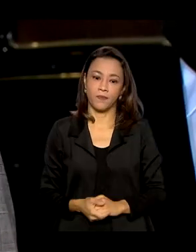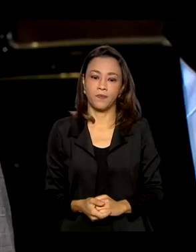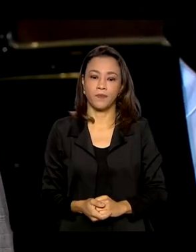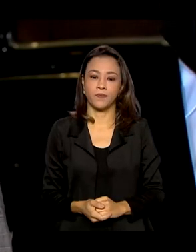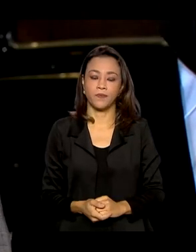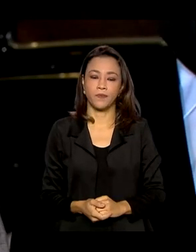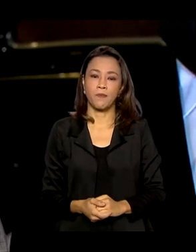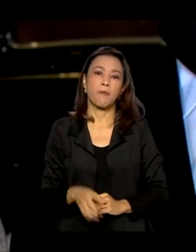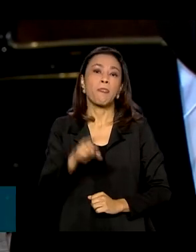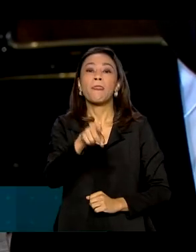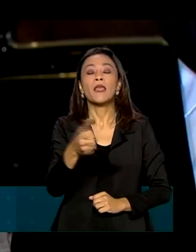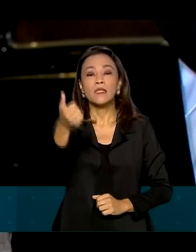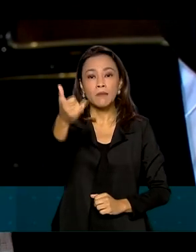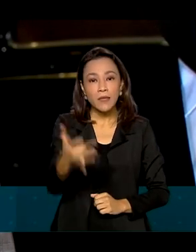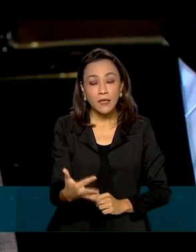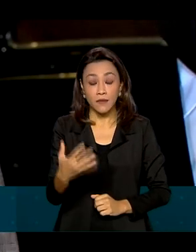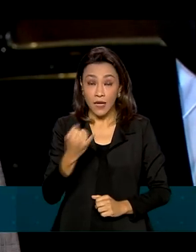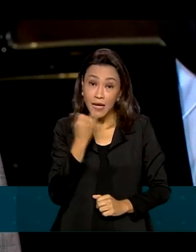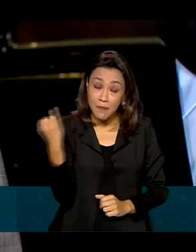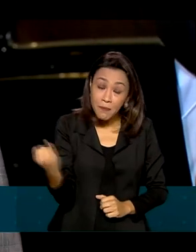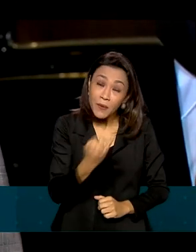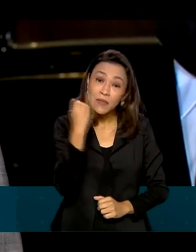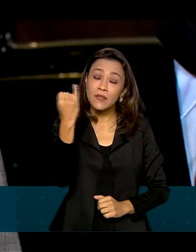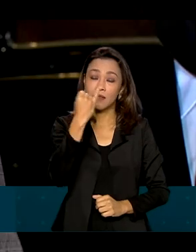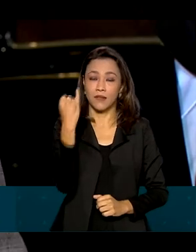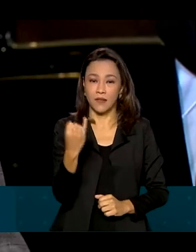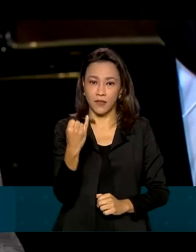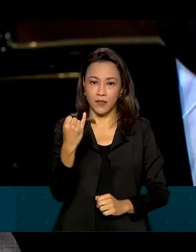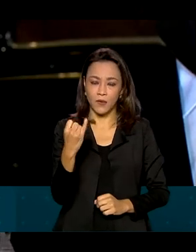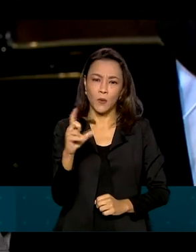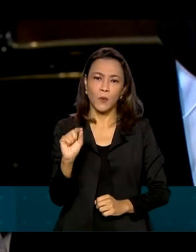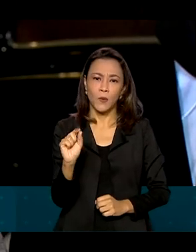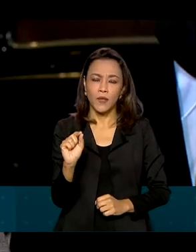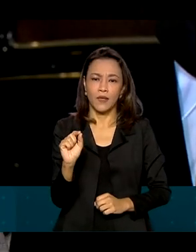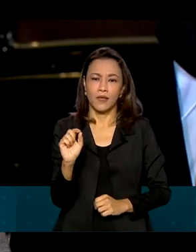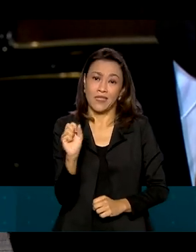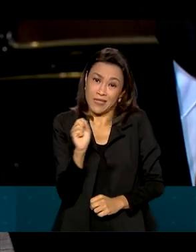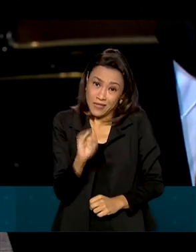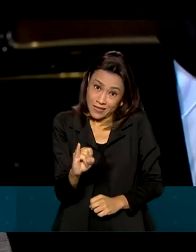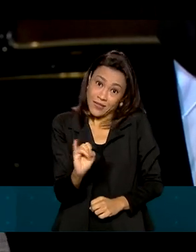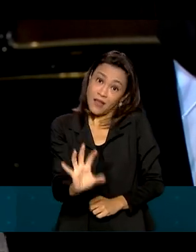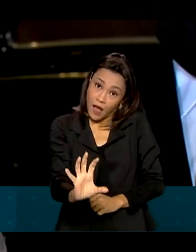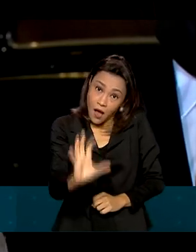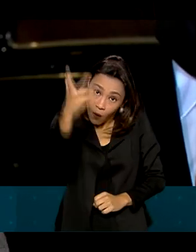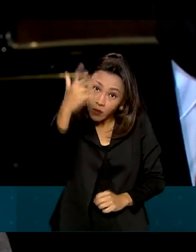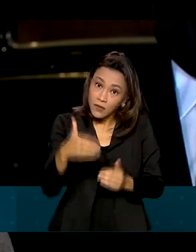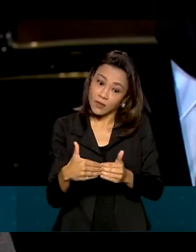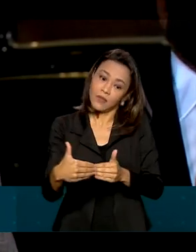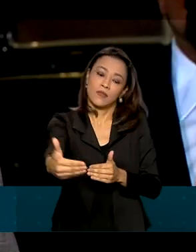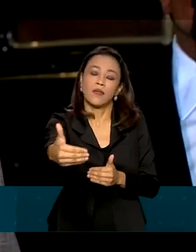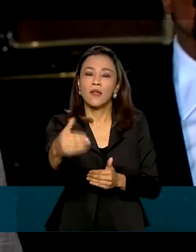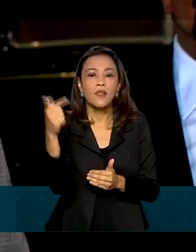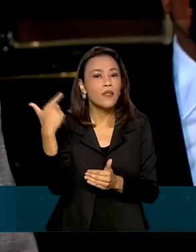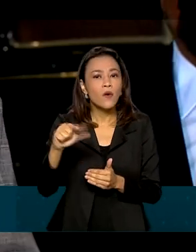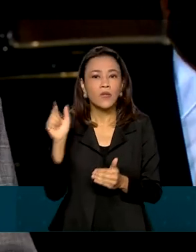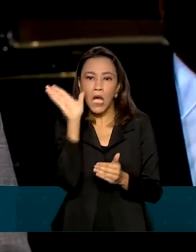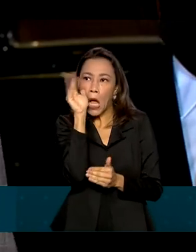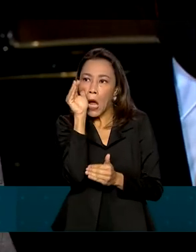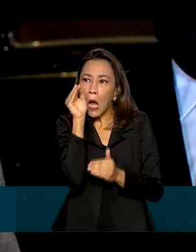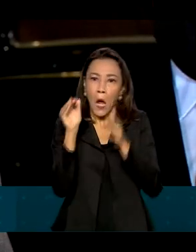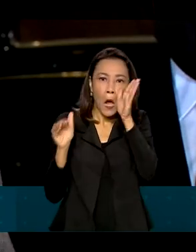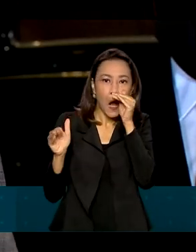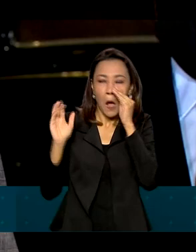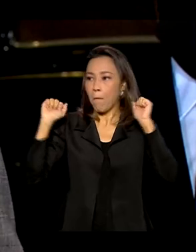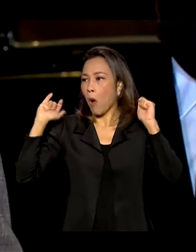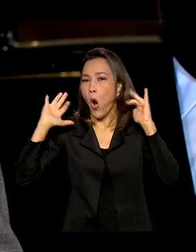É importante destacar que esse evento, caso se realize, ele não terá público. Tem saído algumas